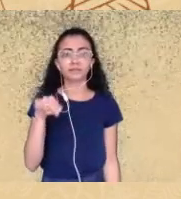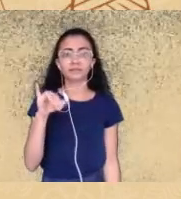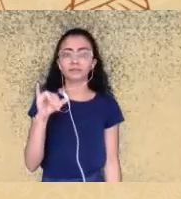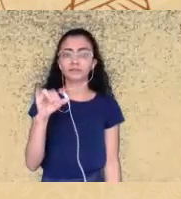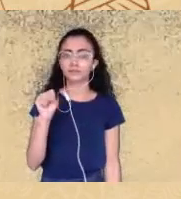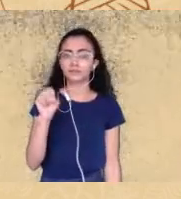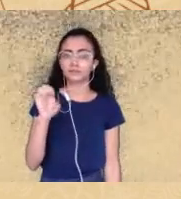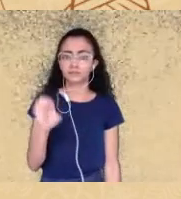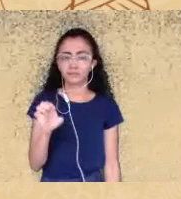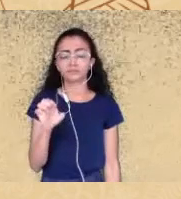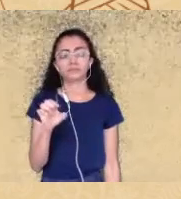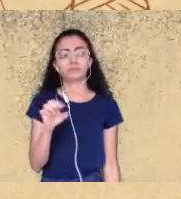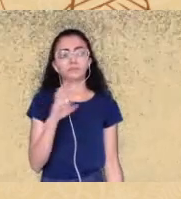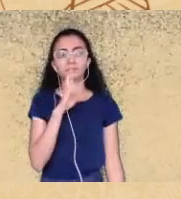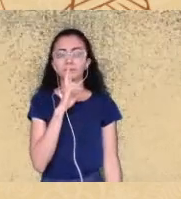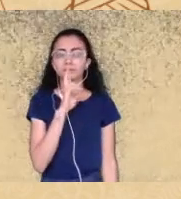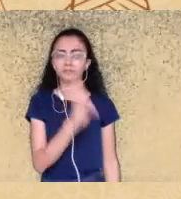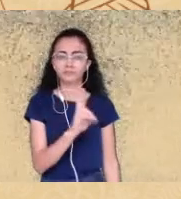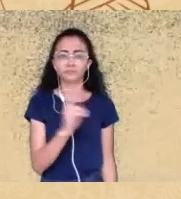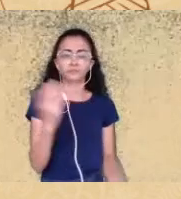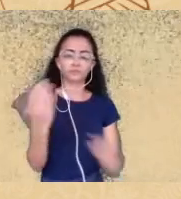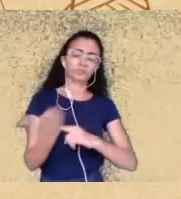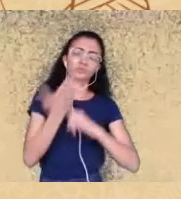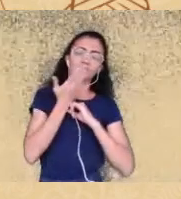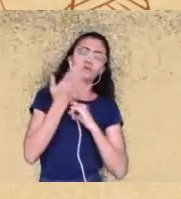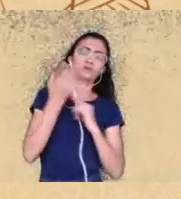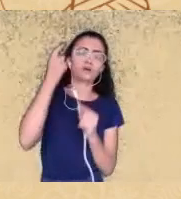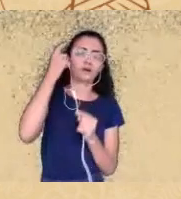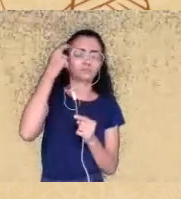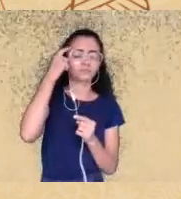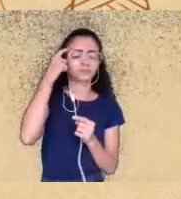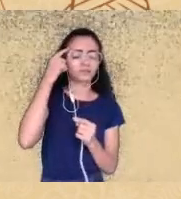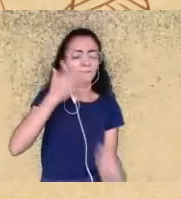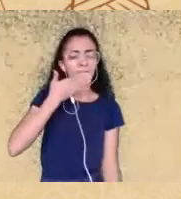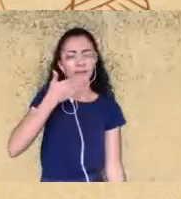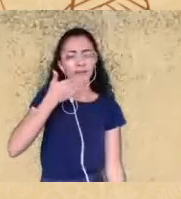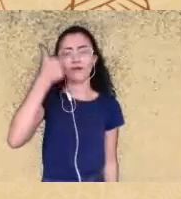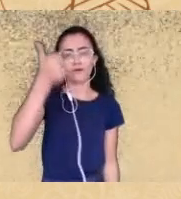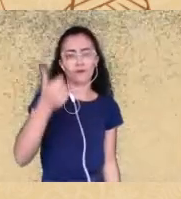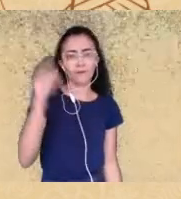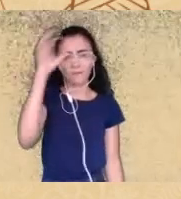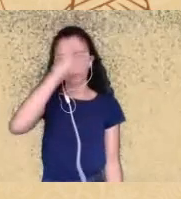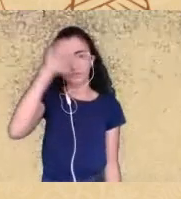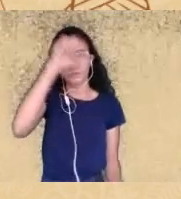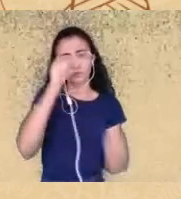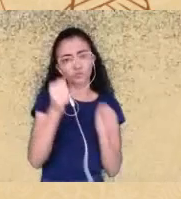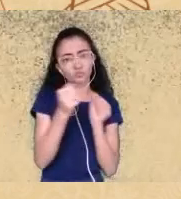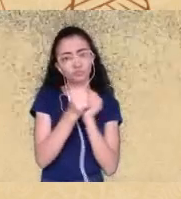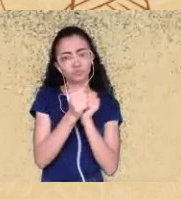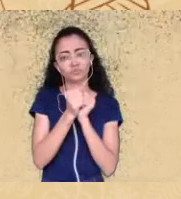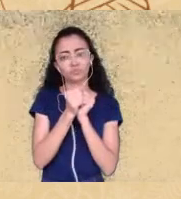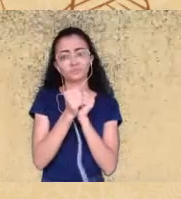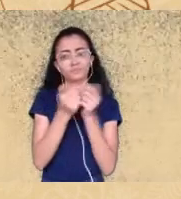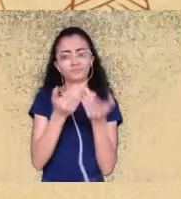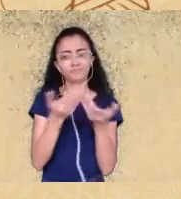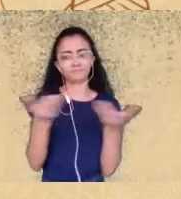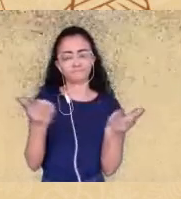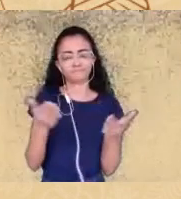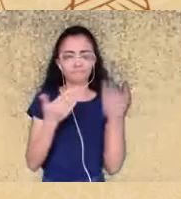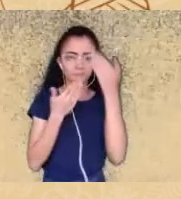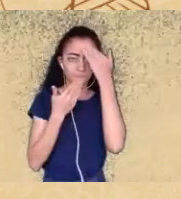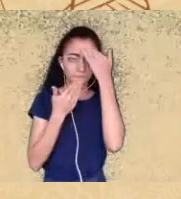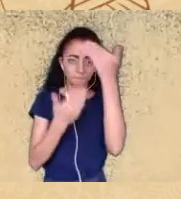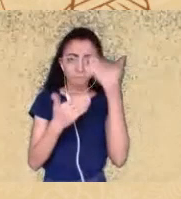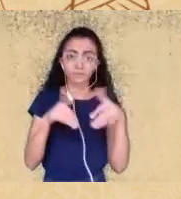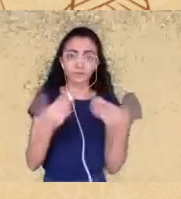ajudar a pensar melhor aprendemos com vocês muito obrigada eu queria para finalizar